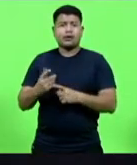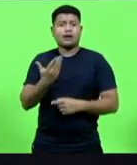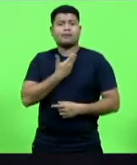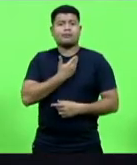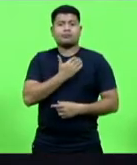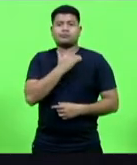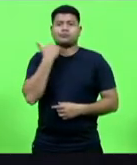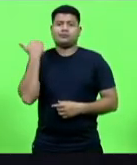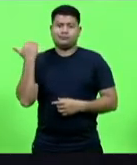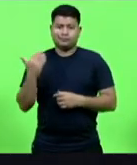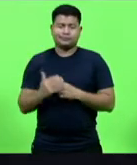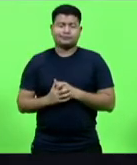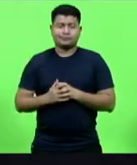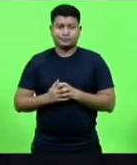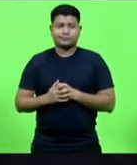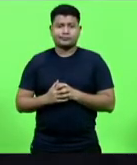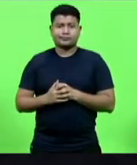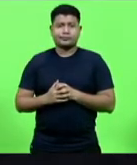E com essa